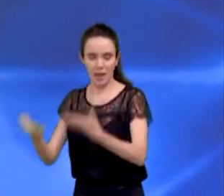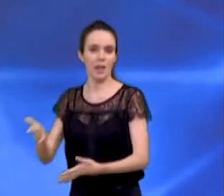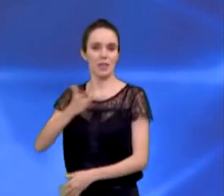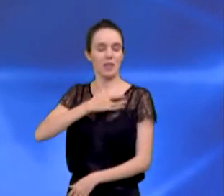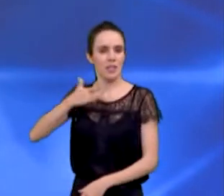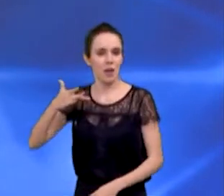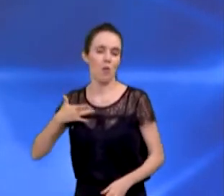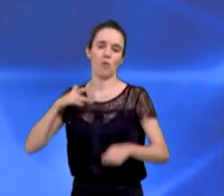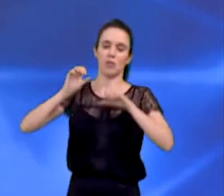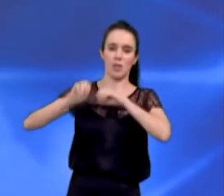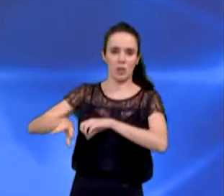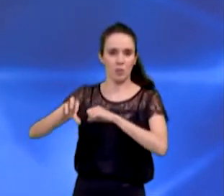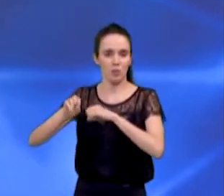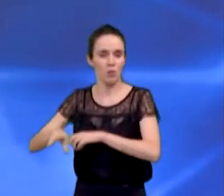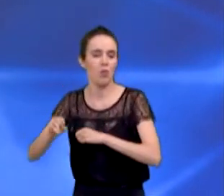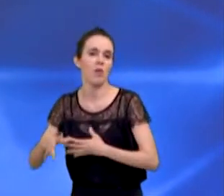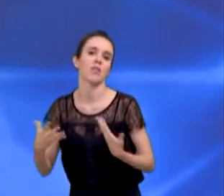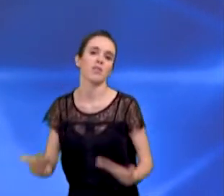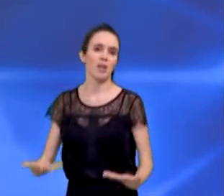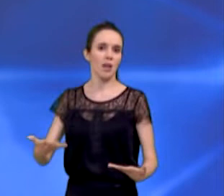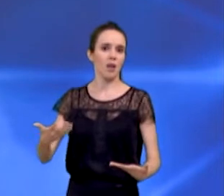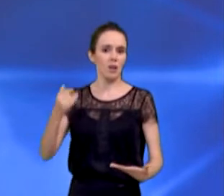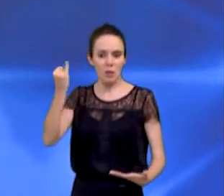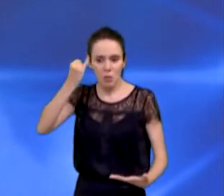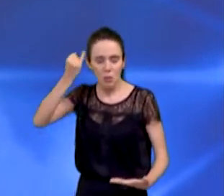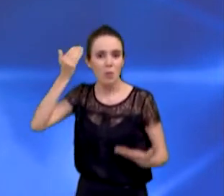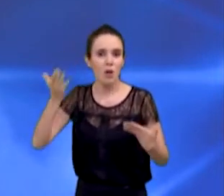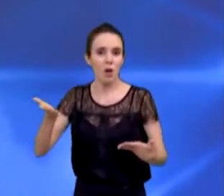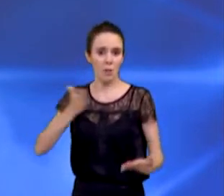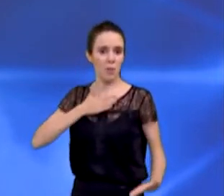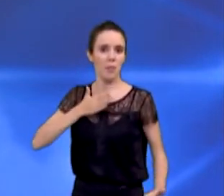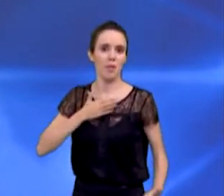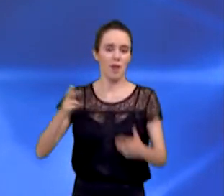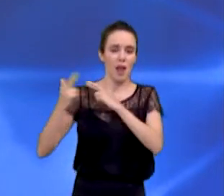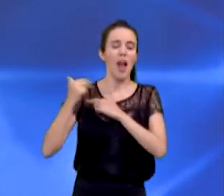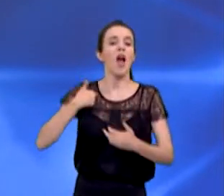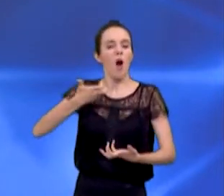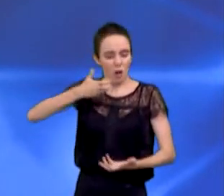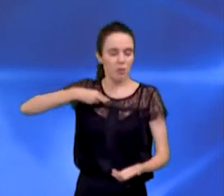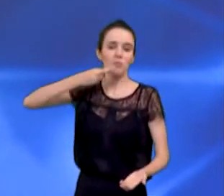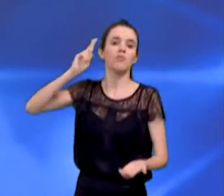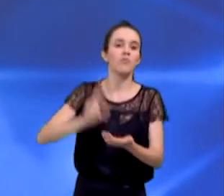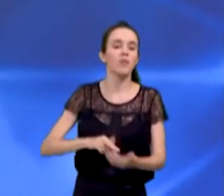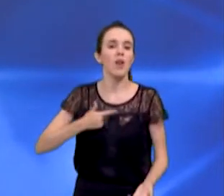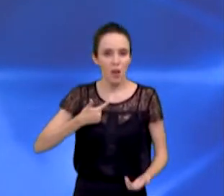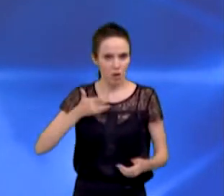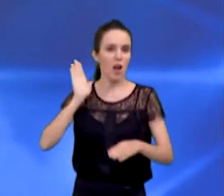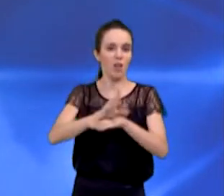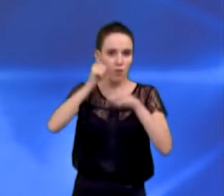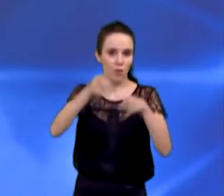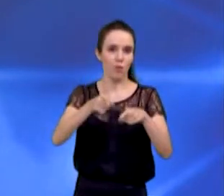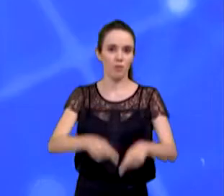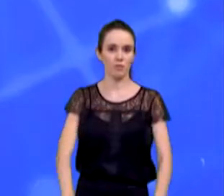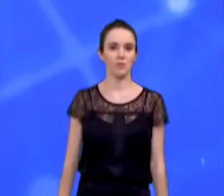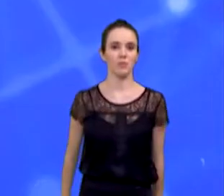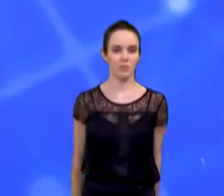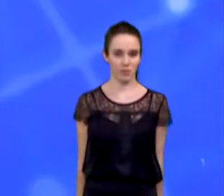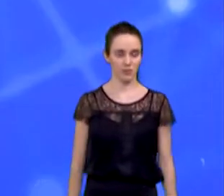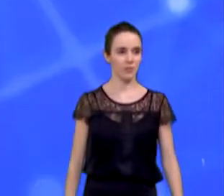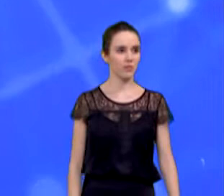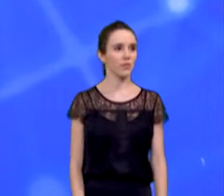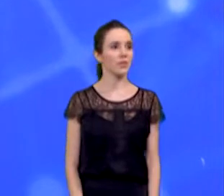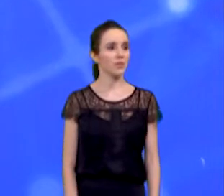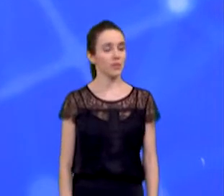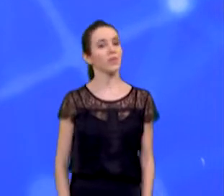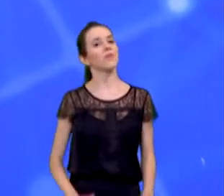saneamento básico, condições dignas de vida e de trabalho. Esse é o nosso compromisso e isso precisa ser feito e é o que nós vamos fazer. A tréplica, candidato.